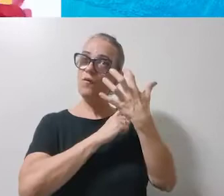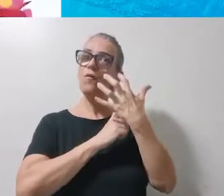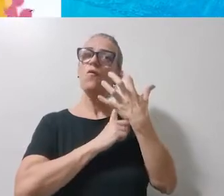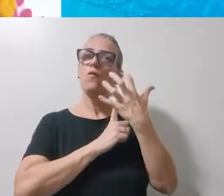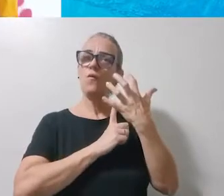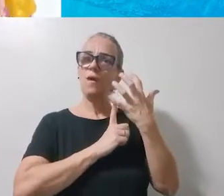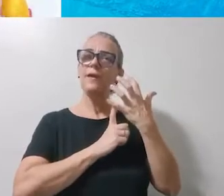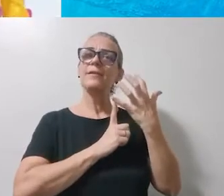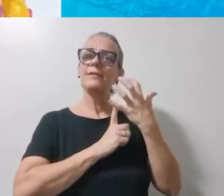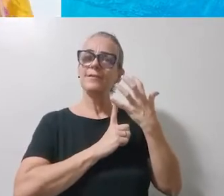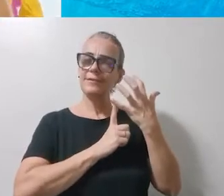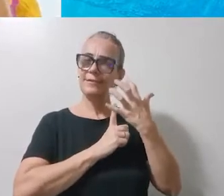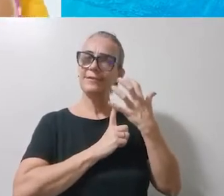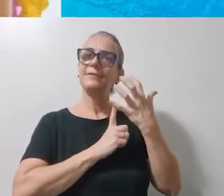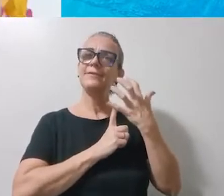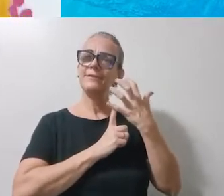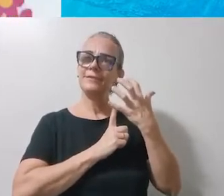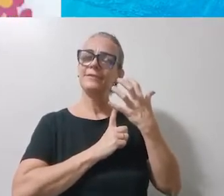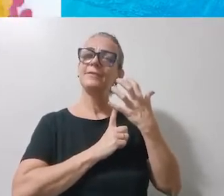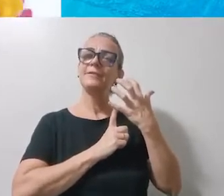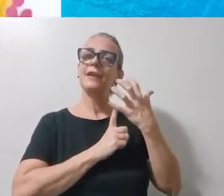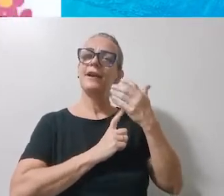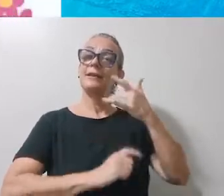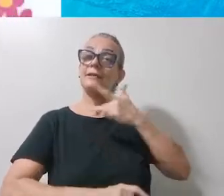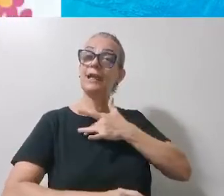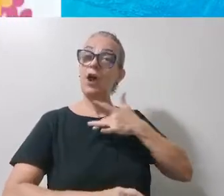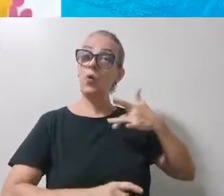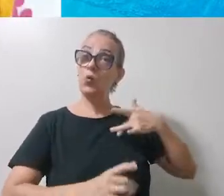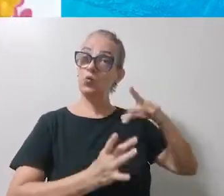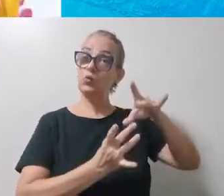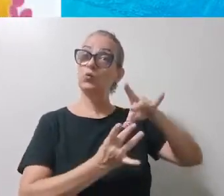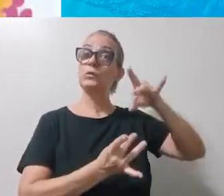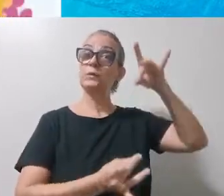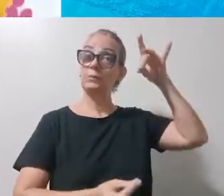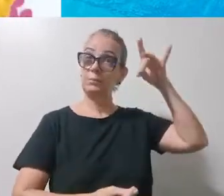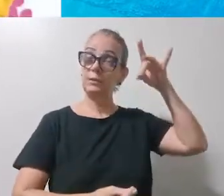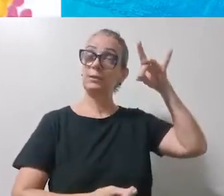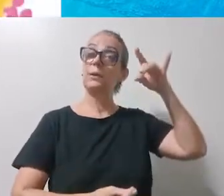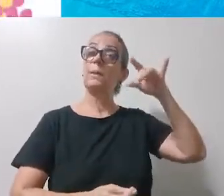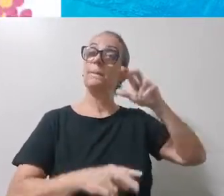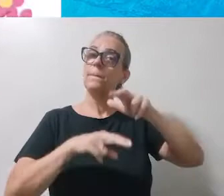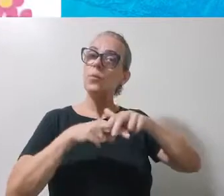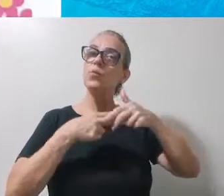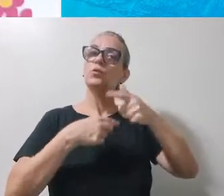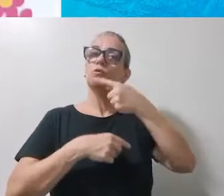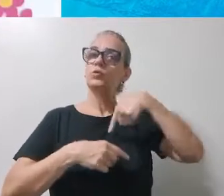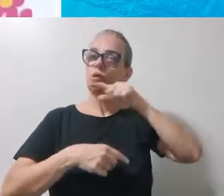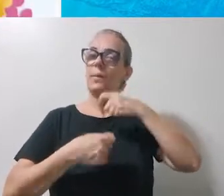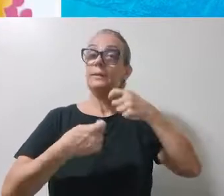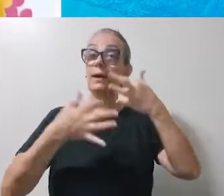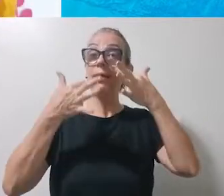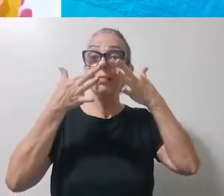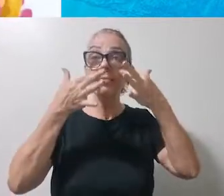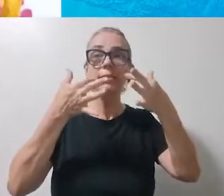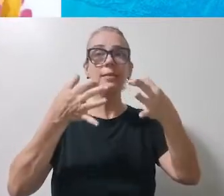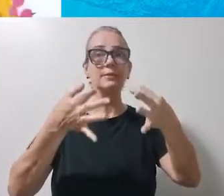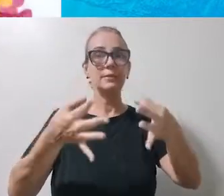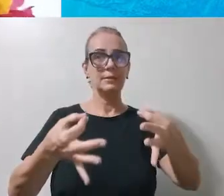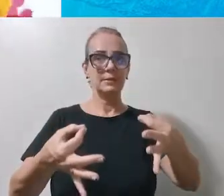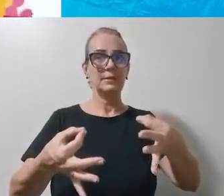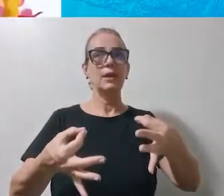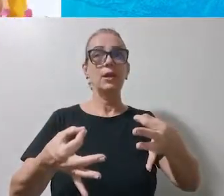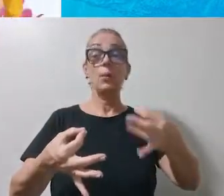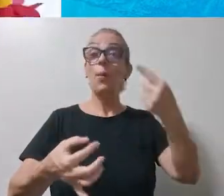Por isso, é muito importante prestarmos bastante atenção aos nossos